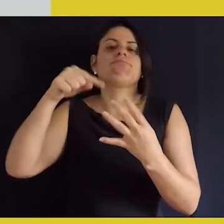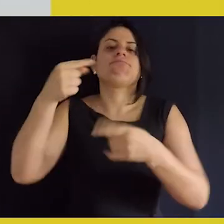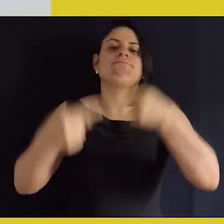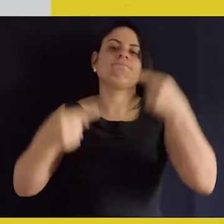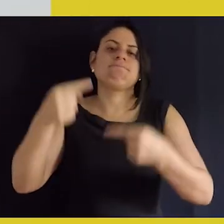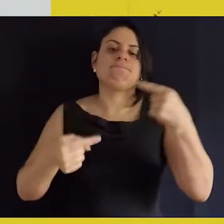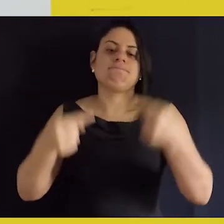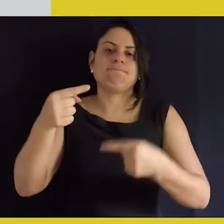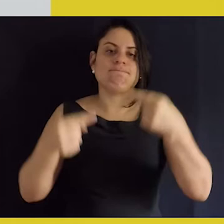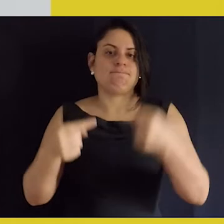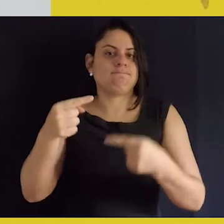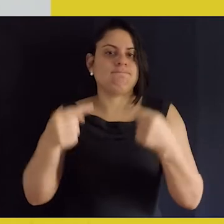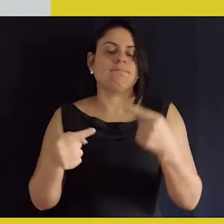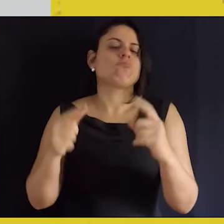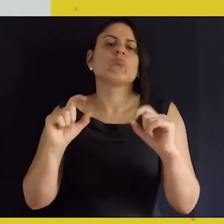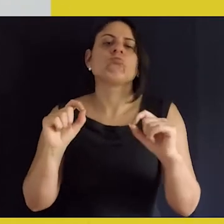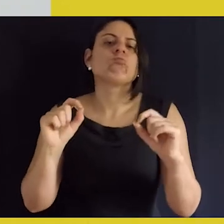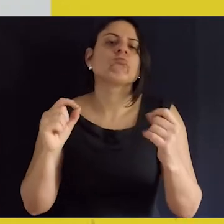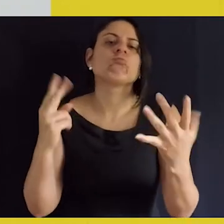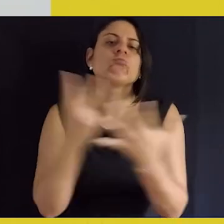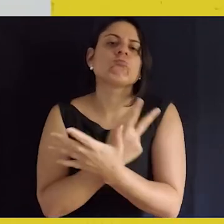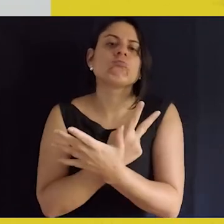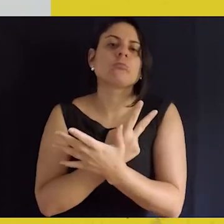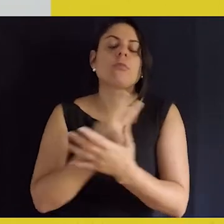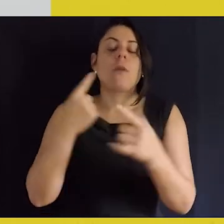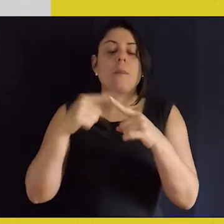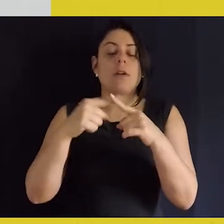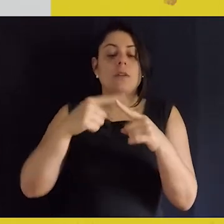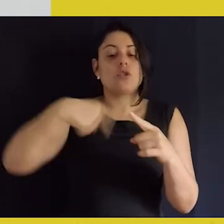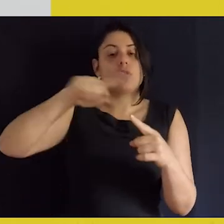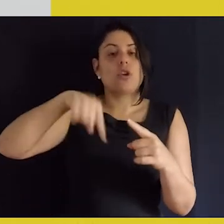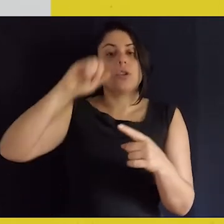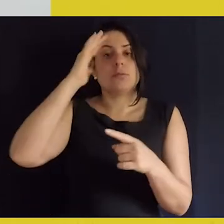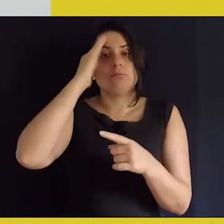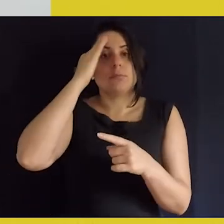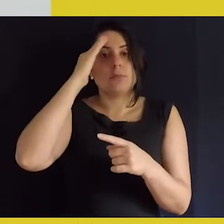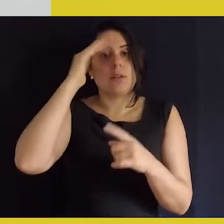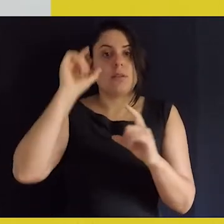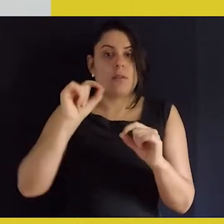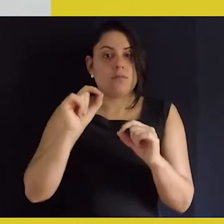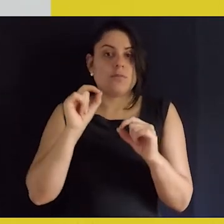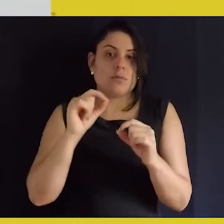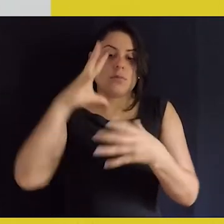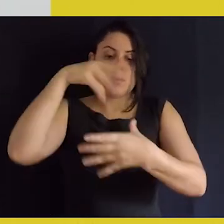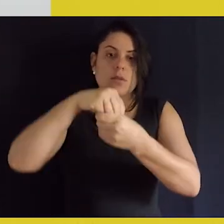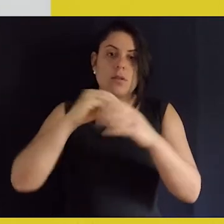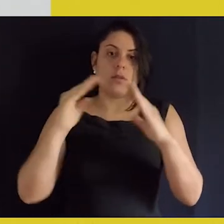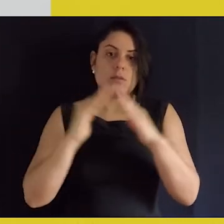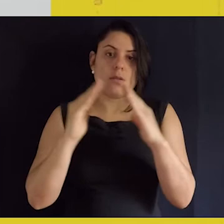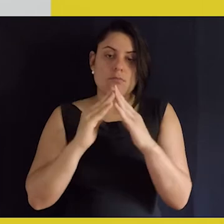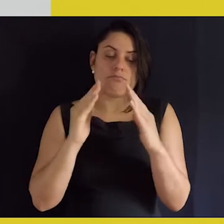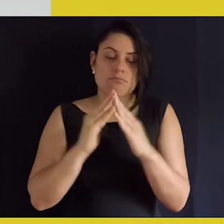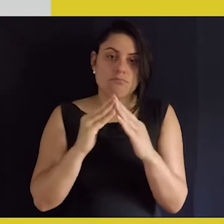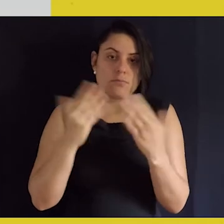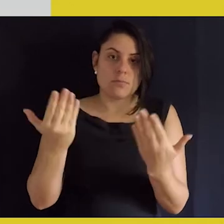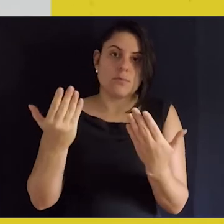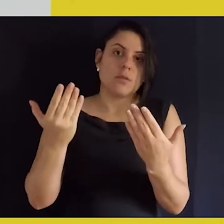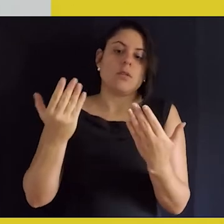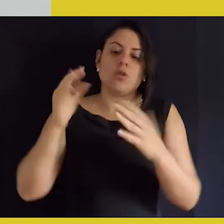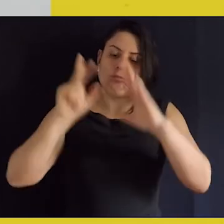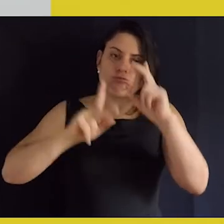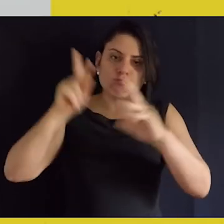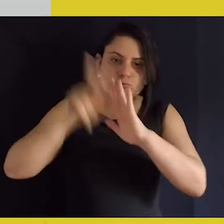formação política. A formação política acontece porque a gente tem o entendimento no Olga